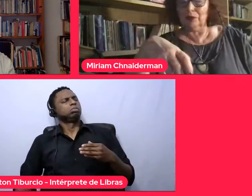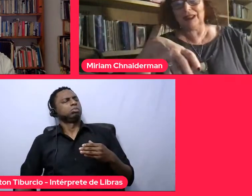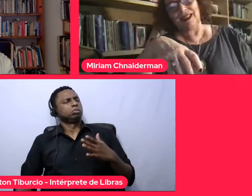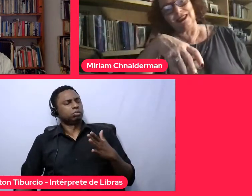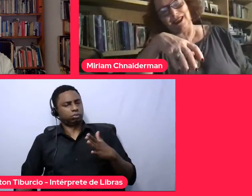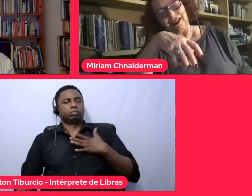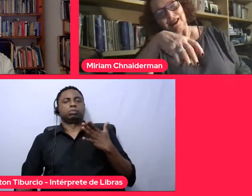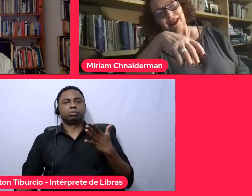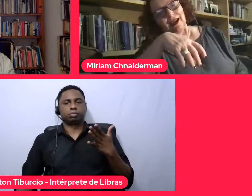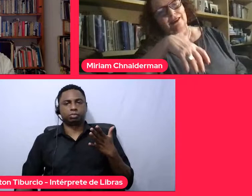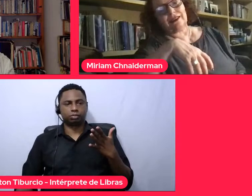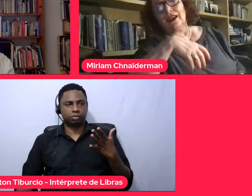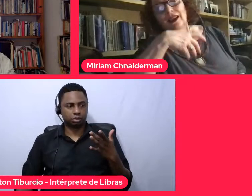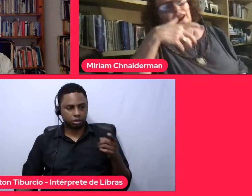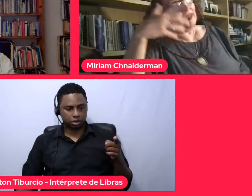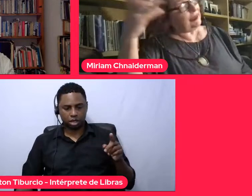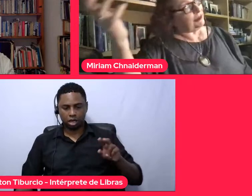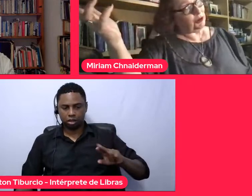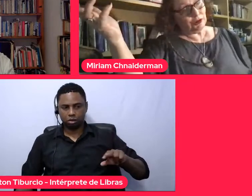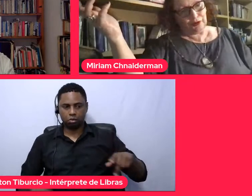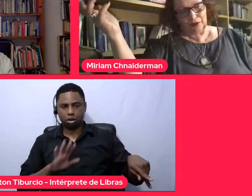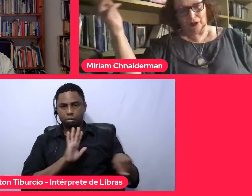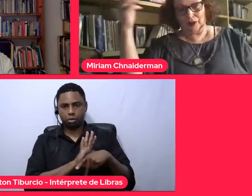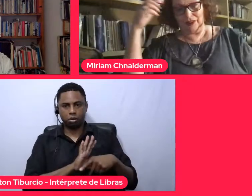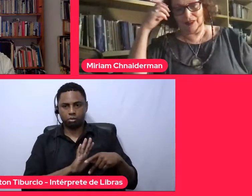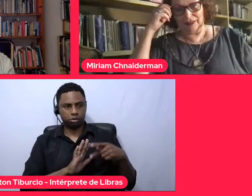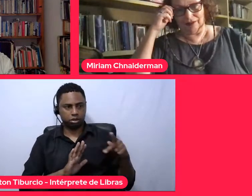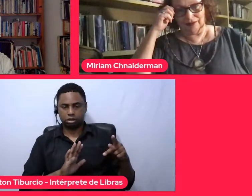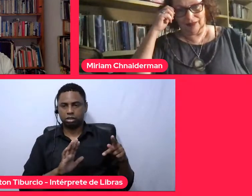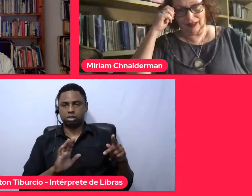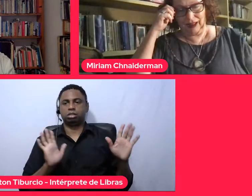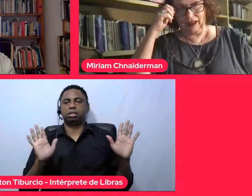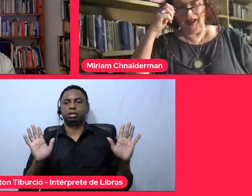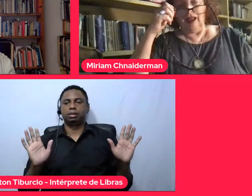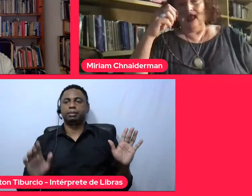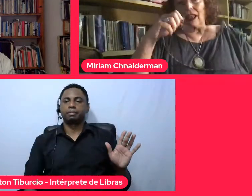evidência uma estrangeiridade que é de todos nós.